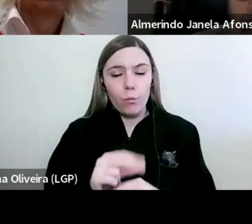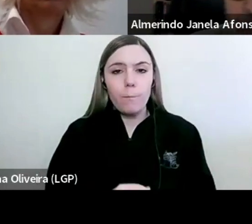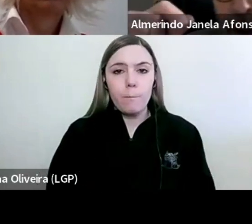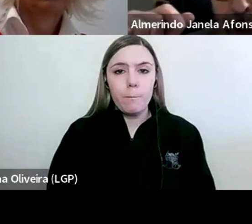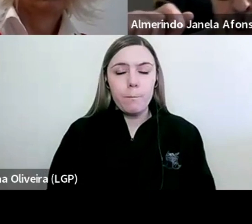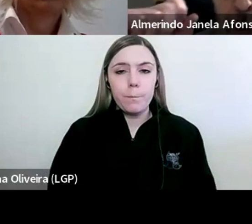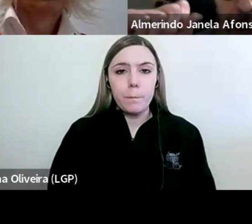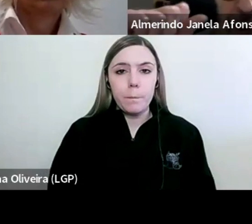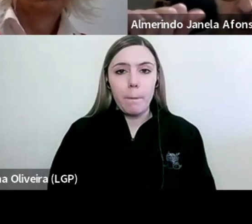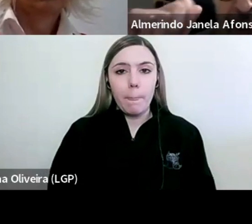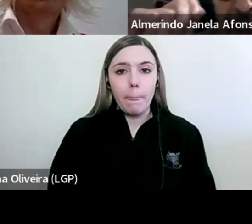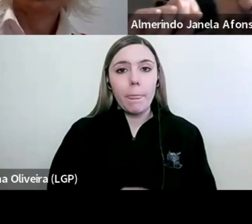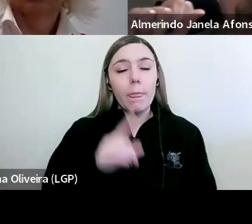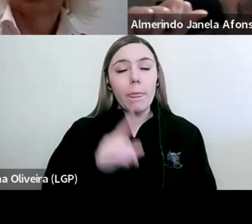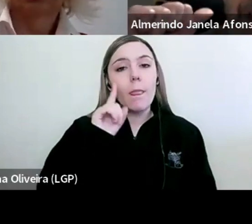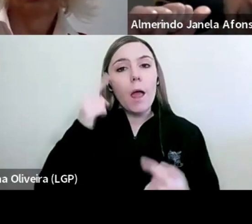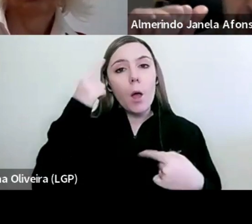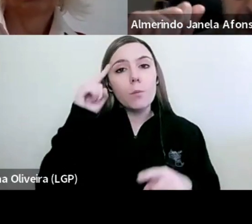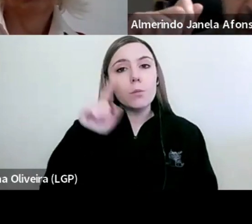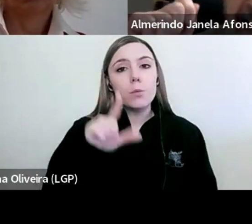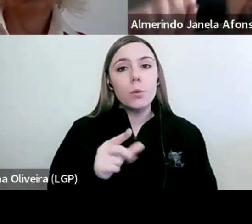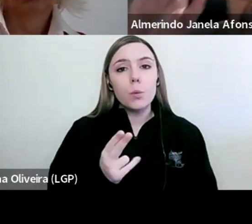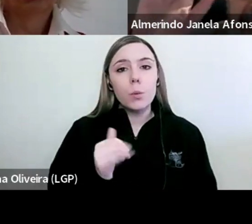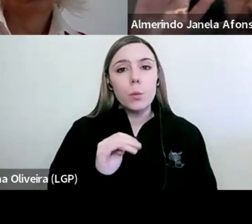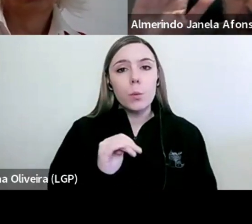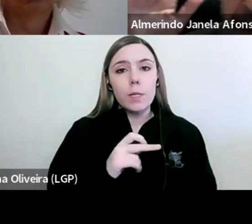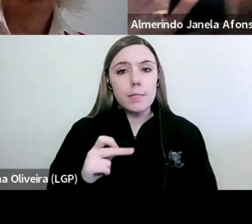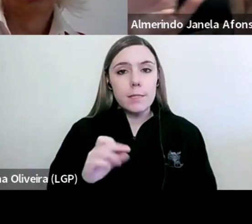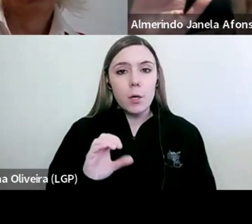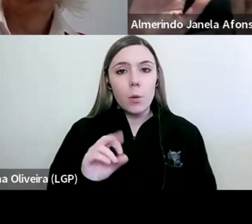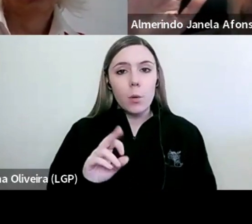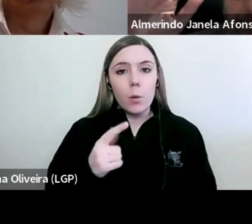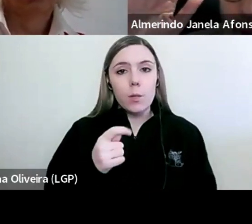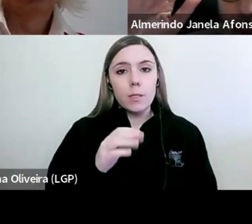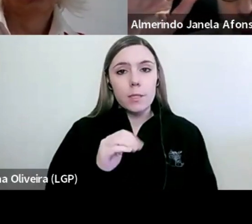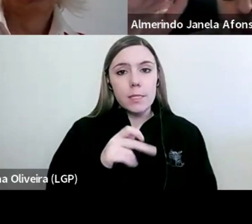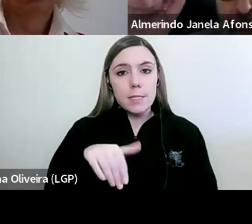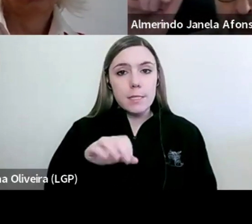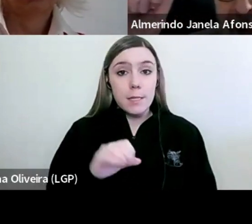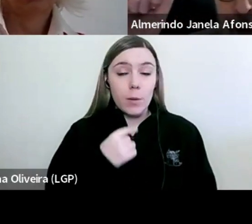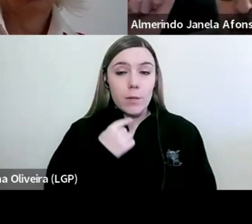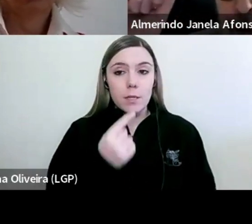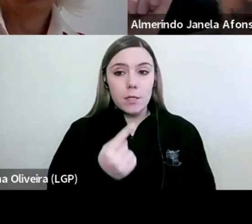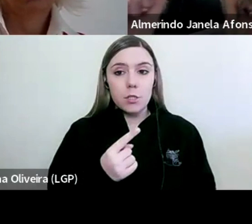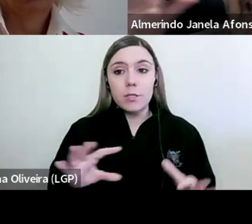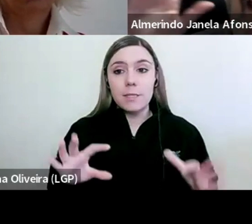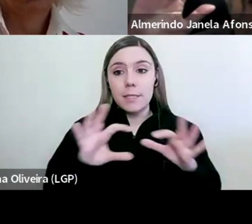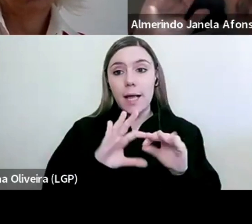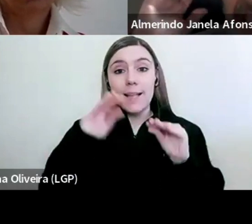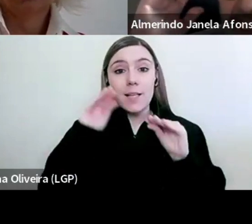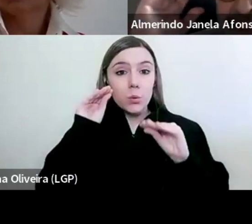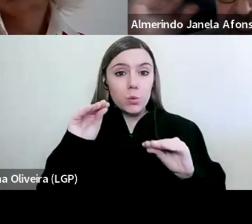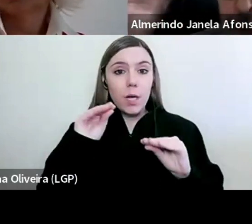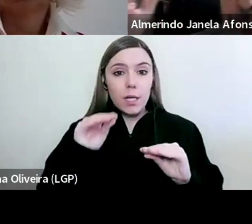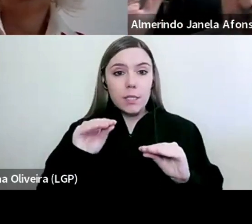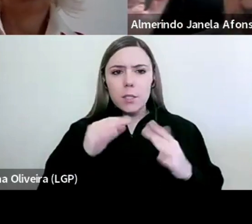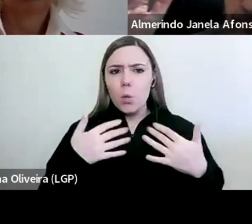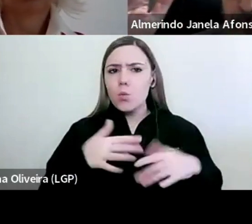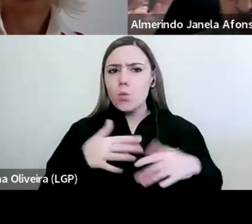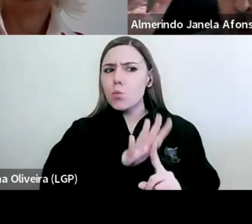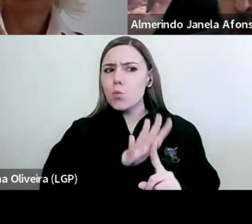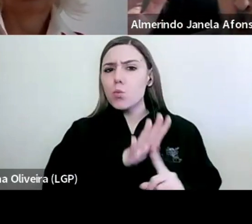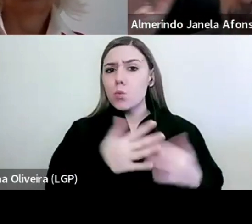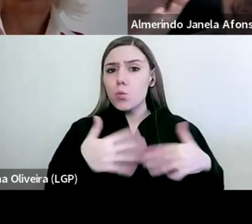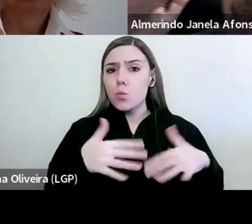A professora Luísa Cortesão diz a este propósito que, a nível da educação, o impacto é gigantesco.